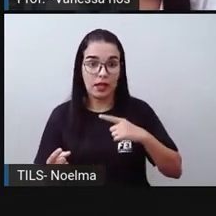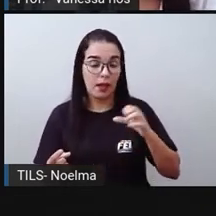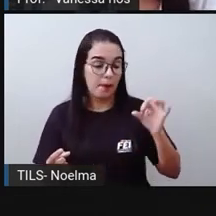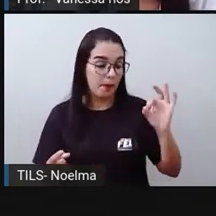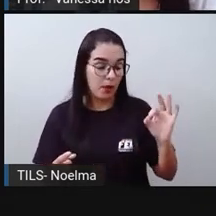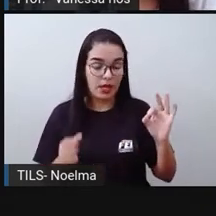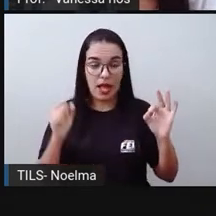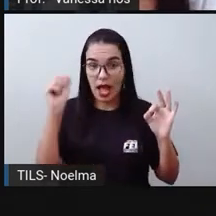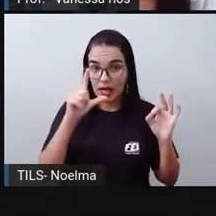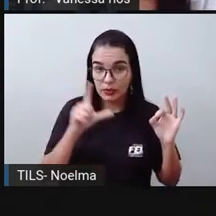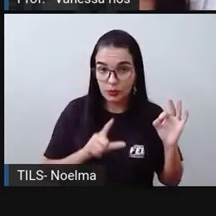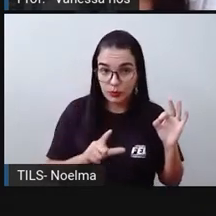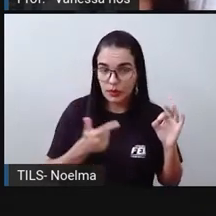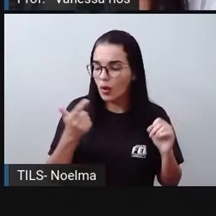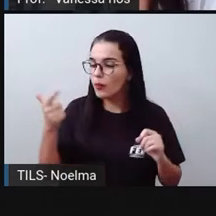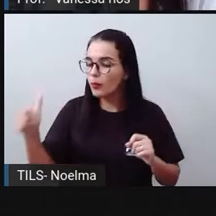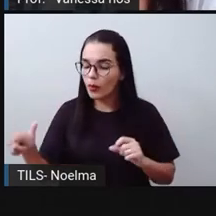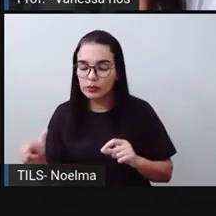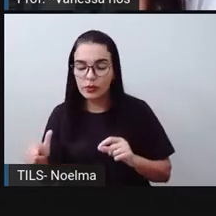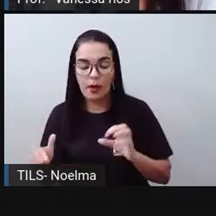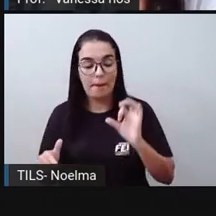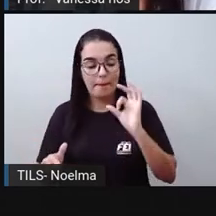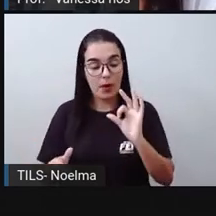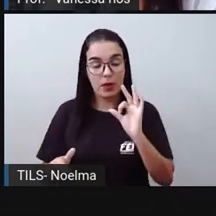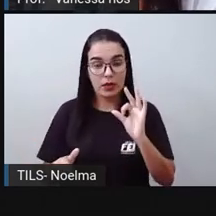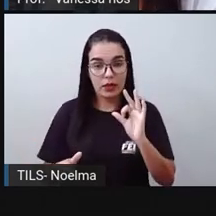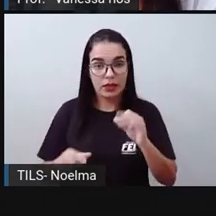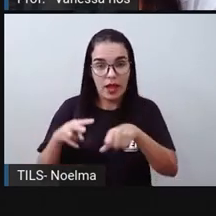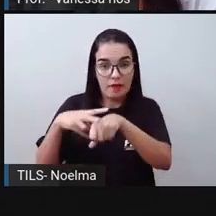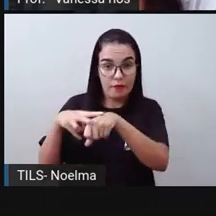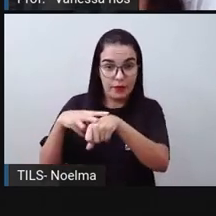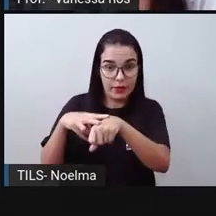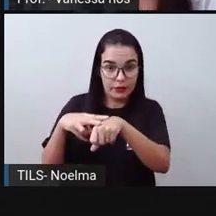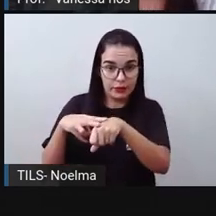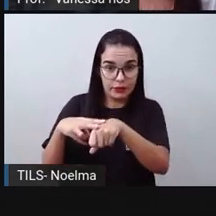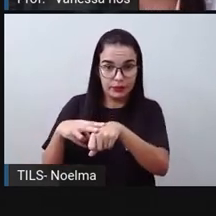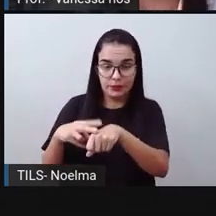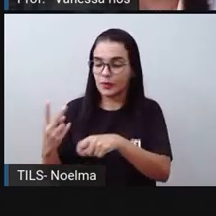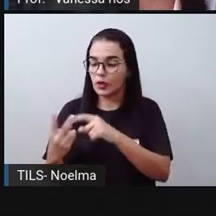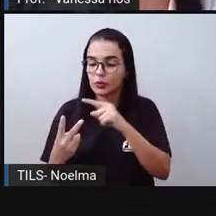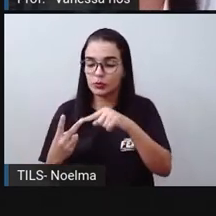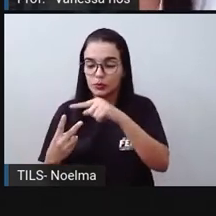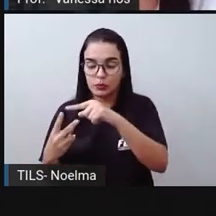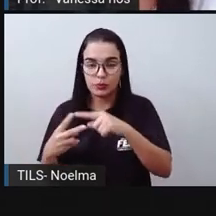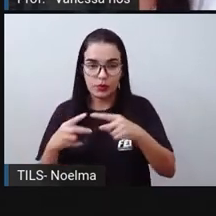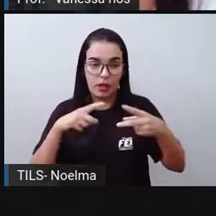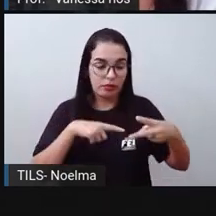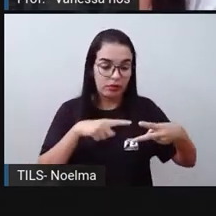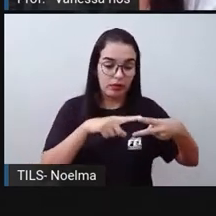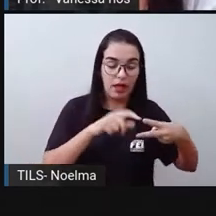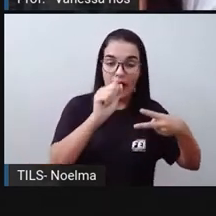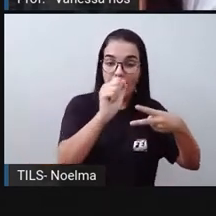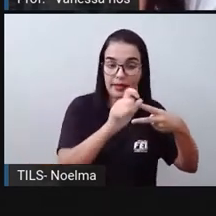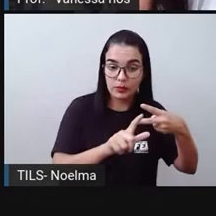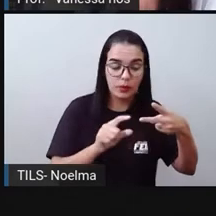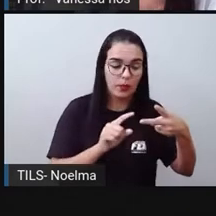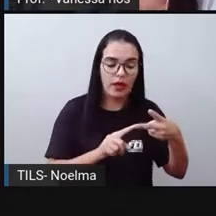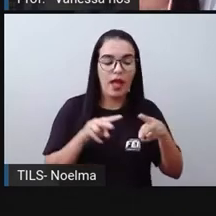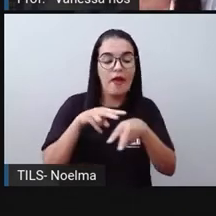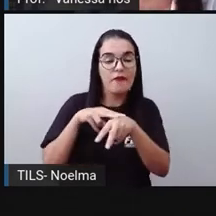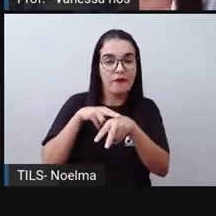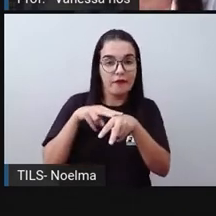bolinhas azuis e o outro bolinhas na cor verde. Então, a gente está observando aí separadamente